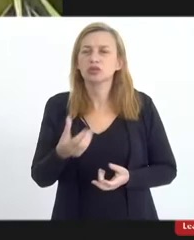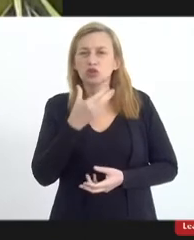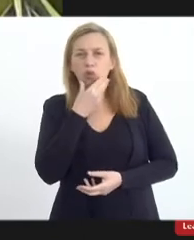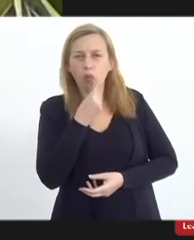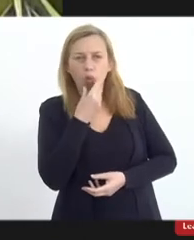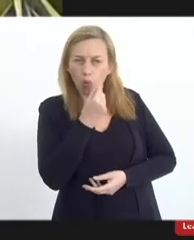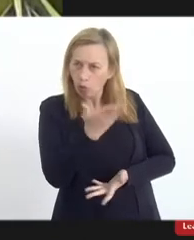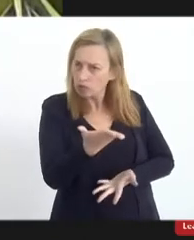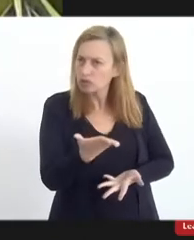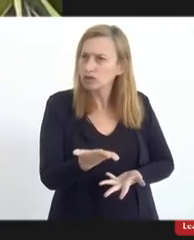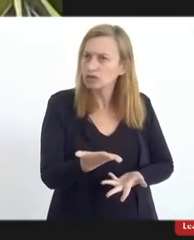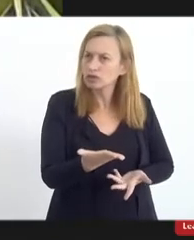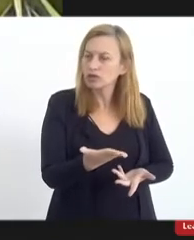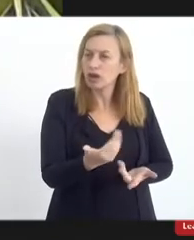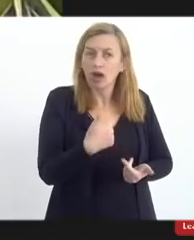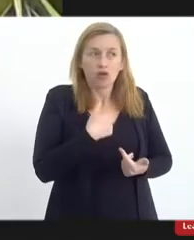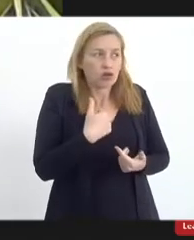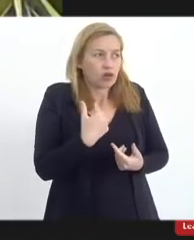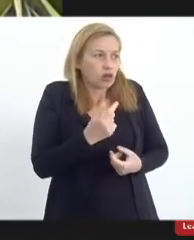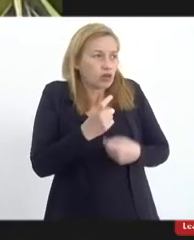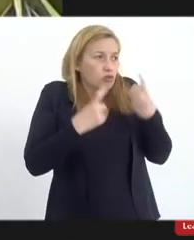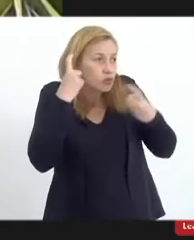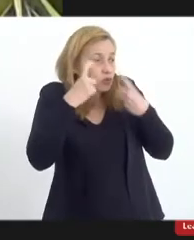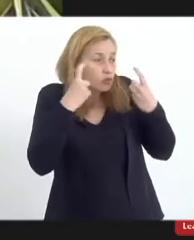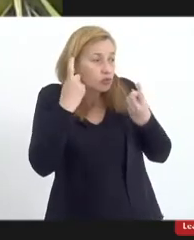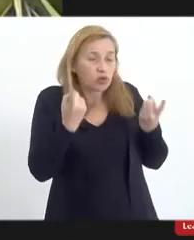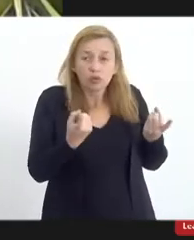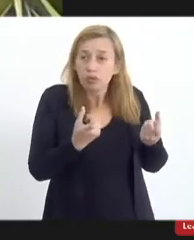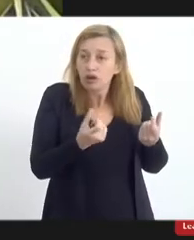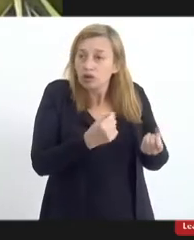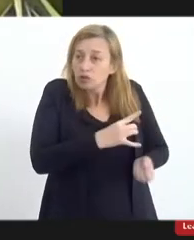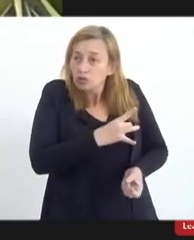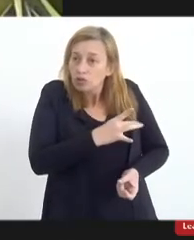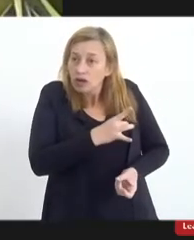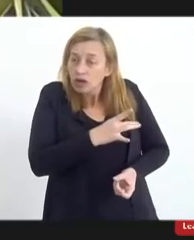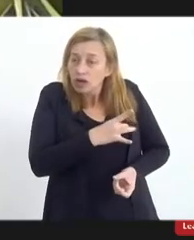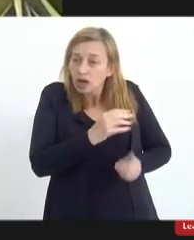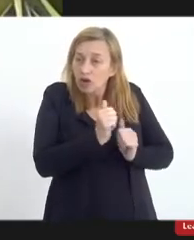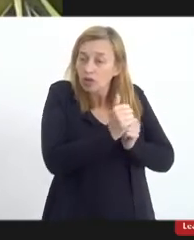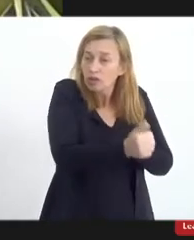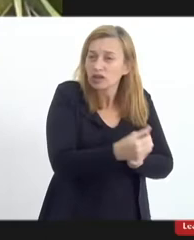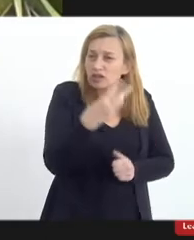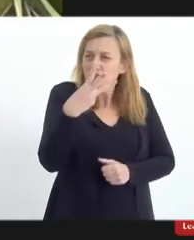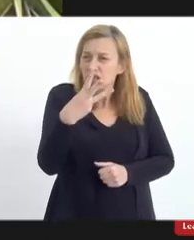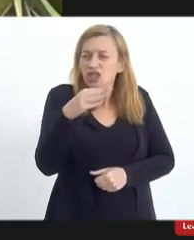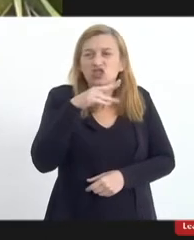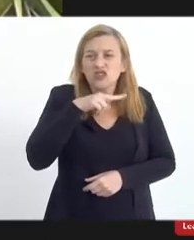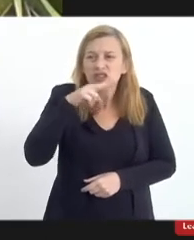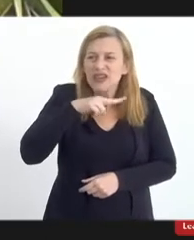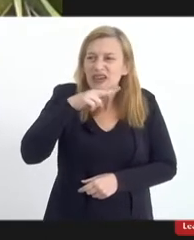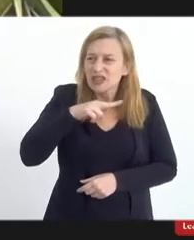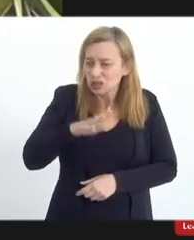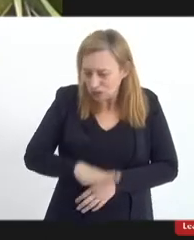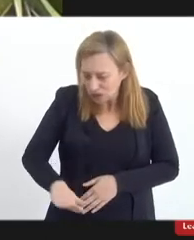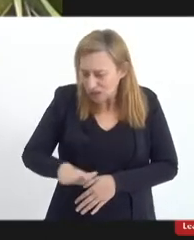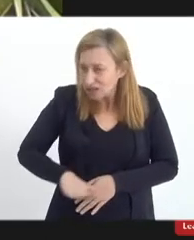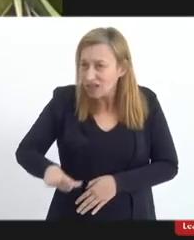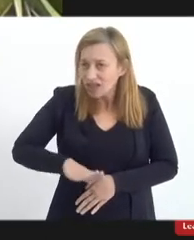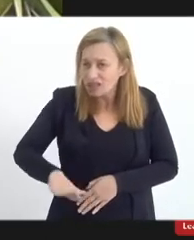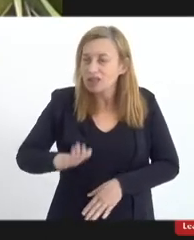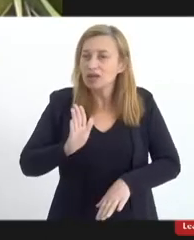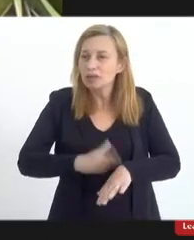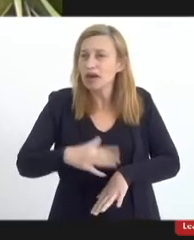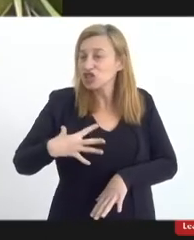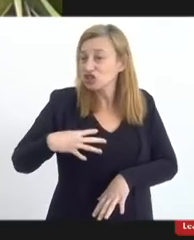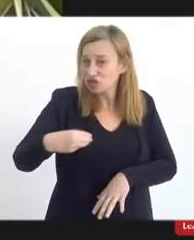a qual eu fiquei apavorada, pois eu estava acompanhada dos meus três netos menores de idade e mais os meus